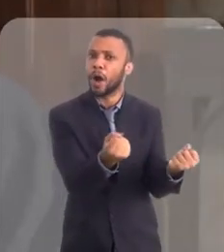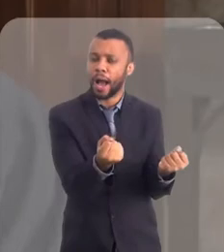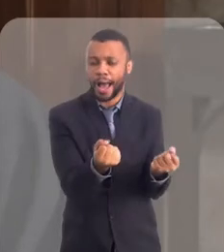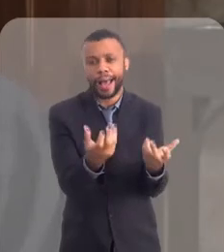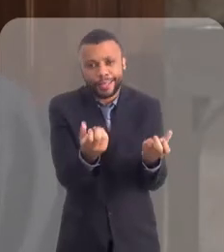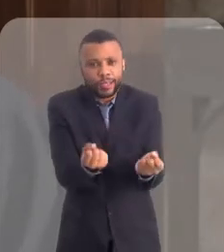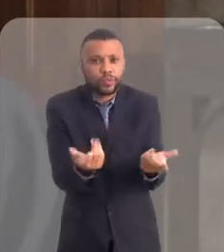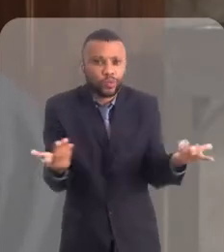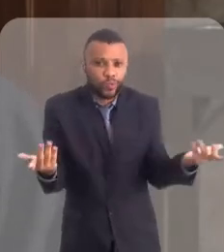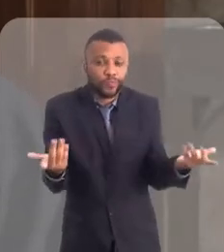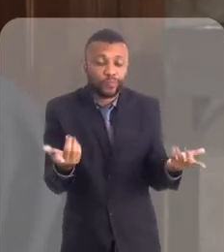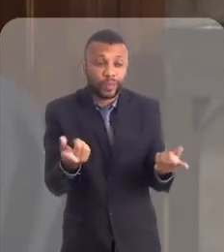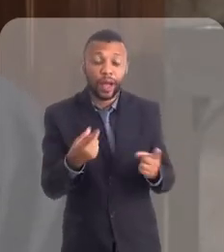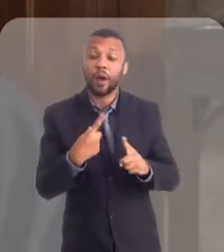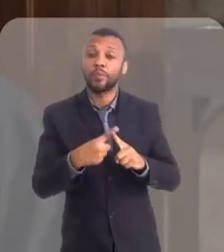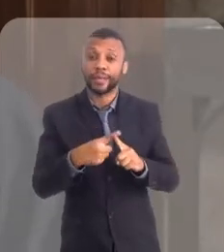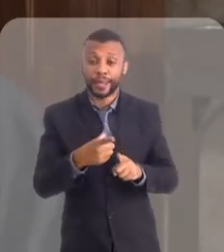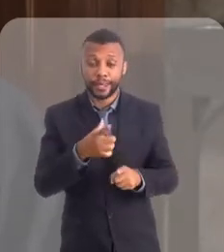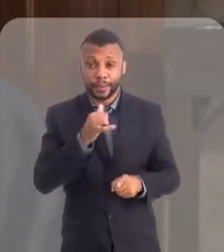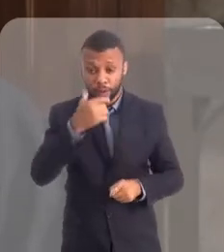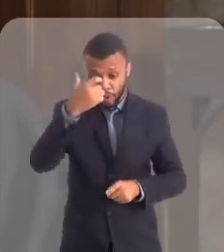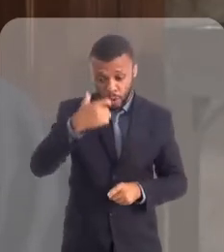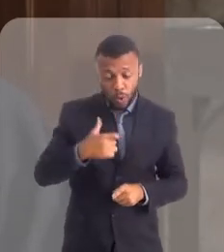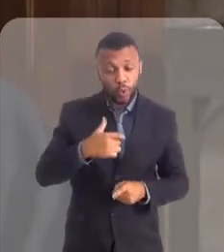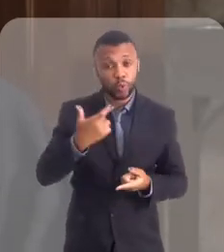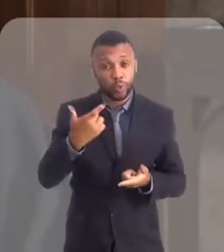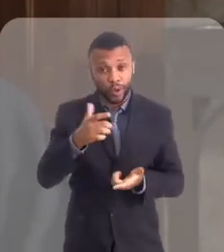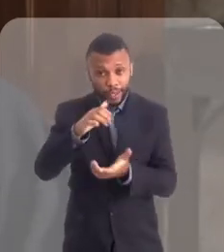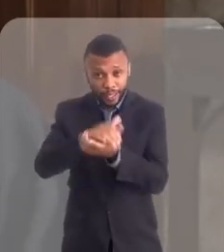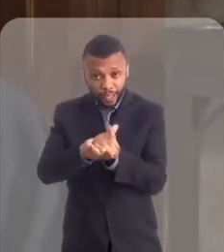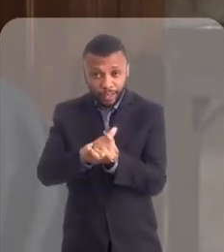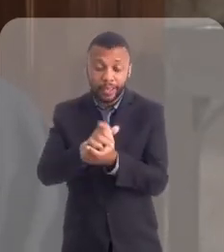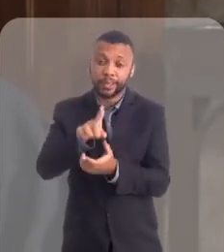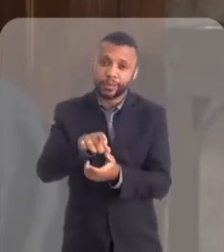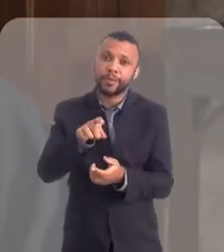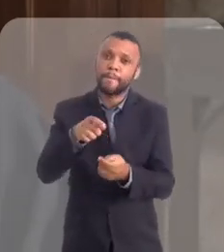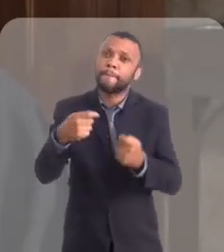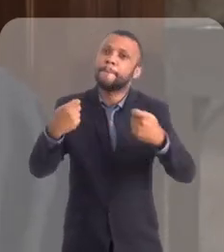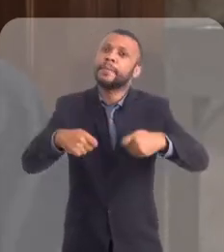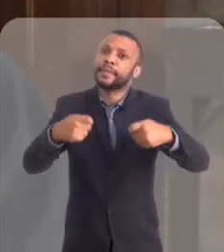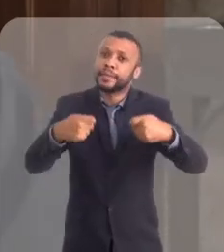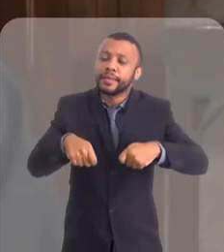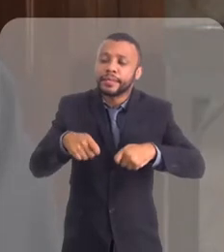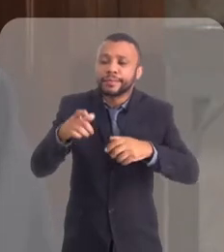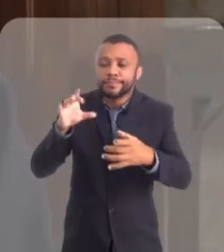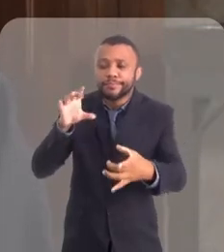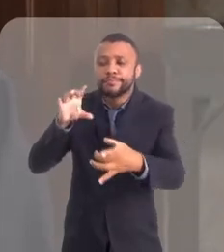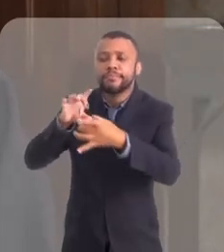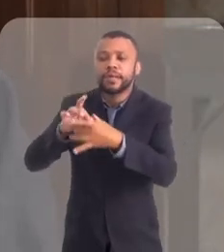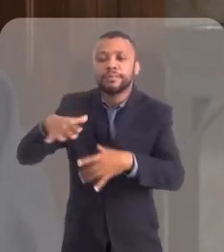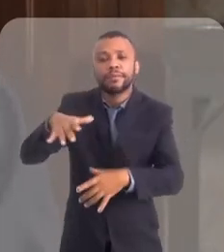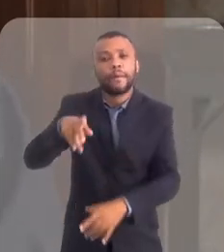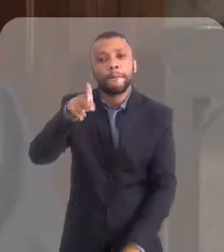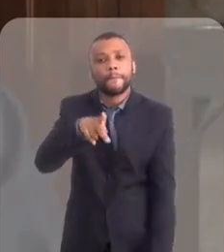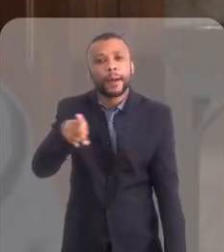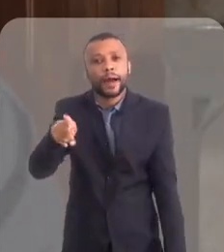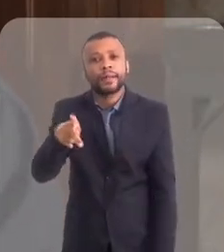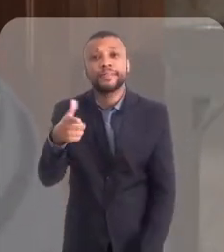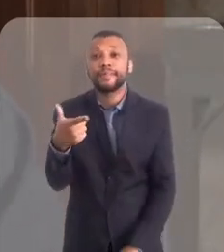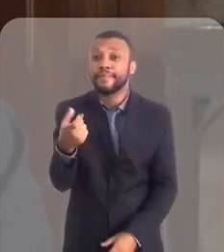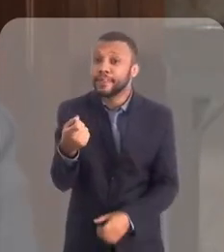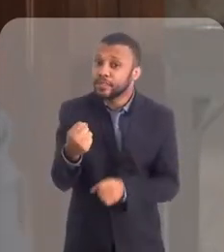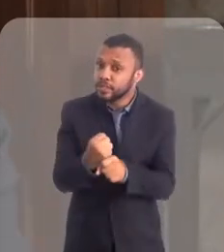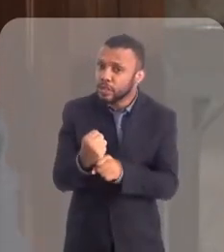que ver também que o fato de eu ser um padre casado se deve a uma grande necessidade pastoral. Quando o pároco de quase 20